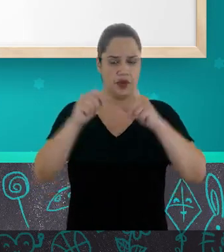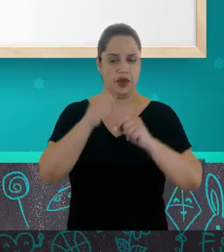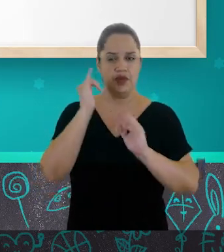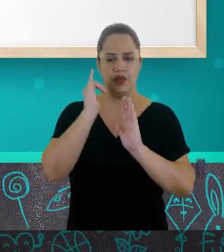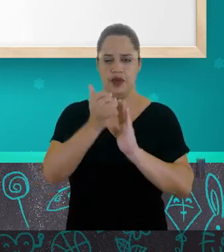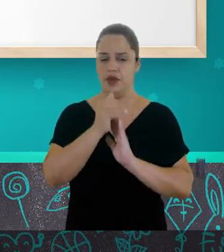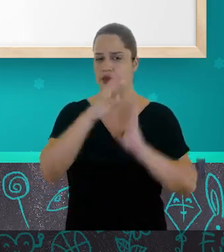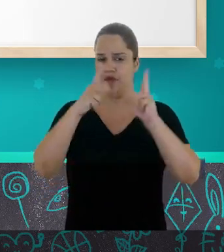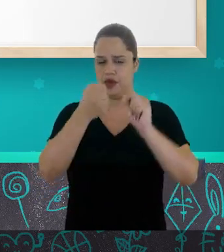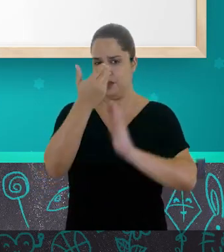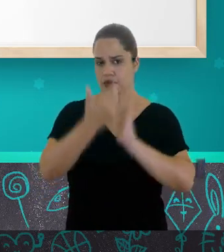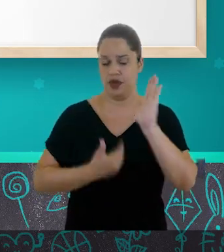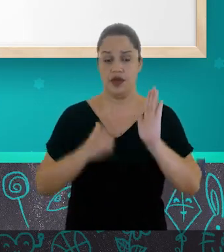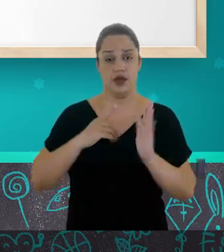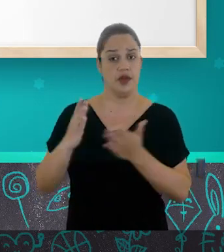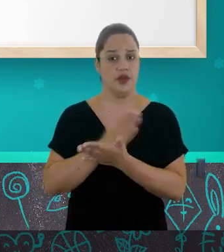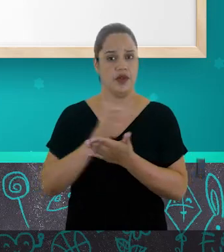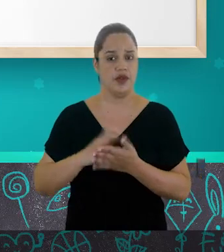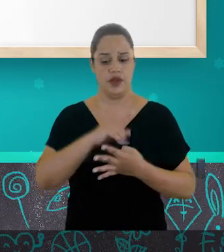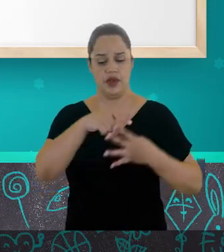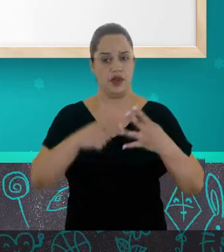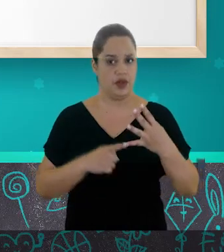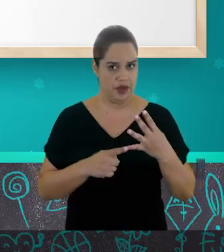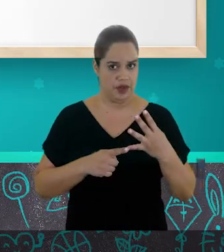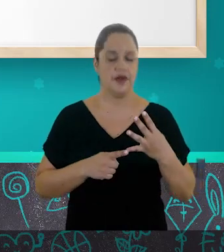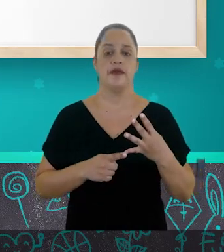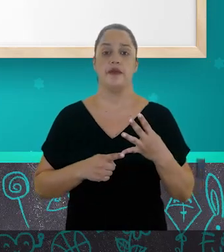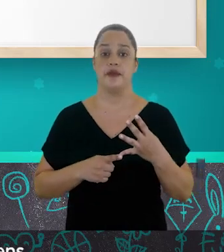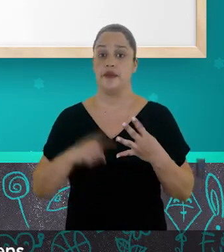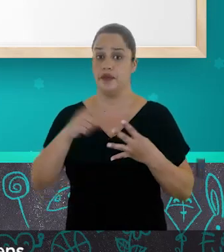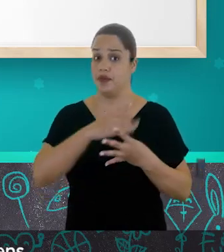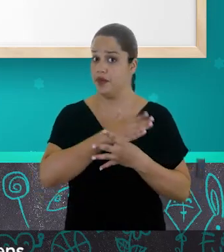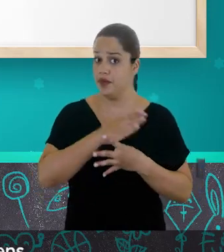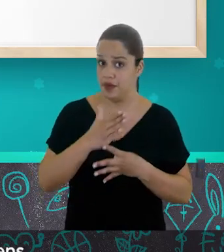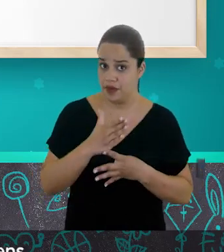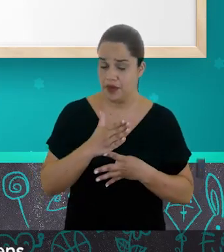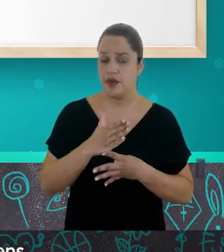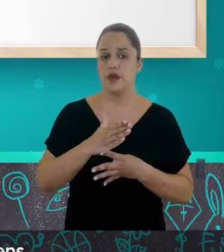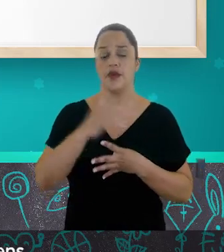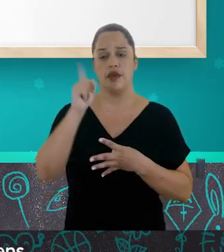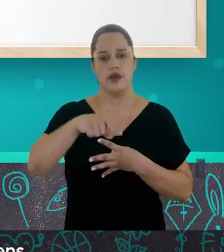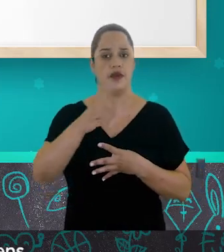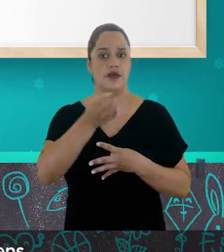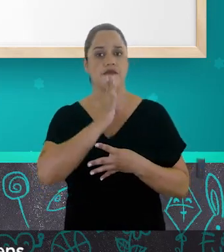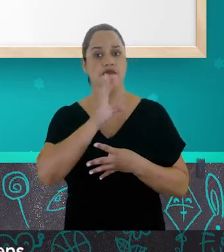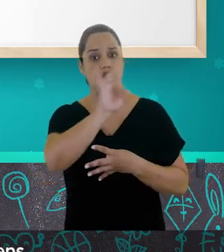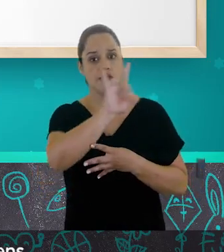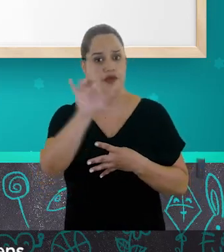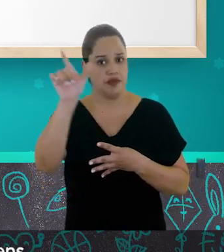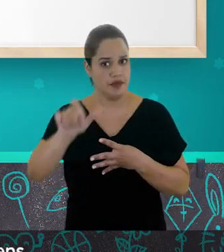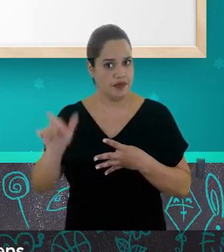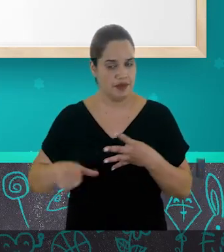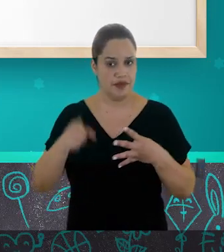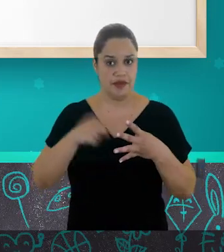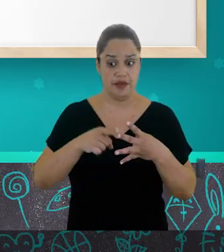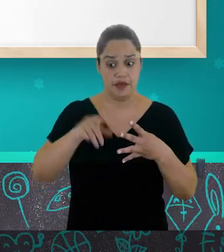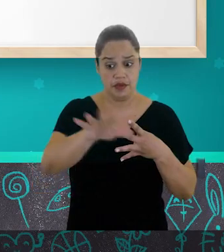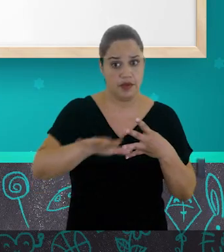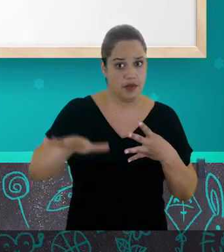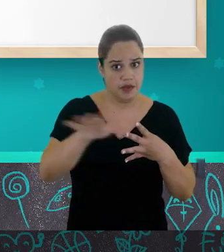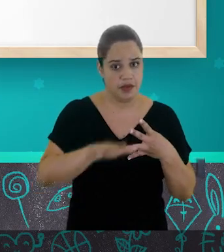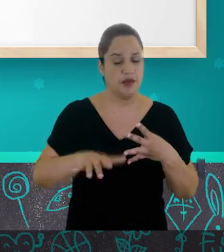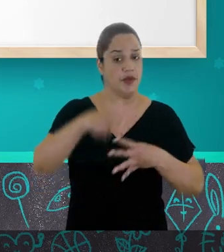narrativas, podem ser divididos em quatro partes. introdução, quando conhecemos os personagens, o